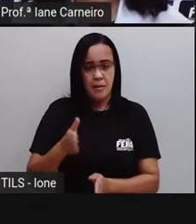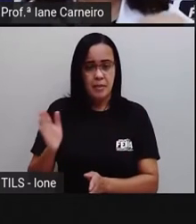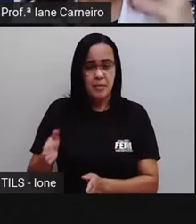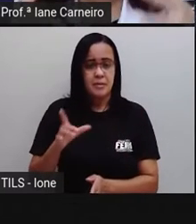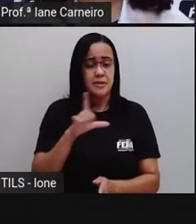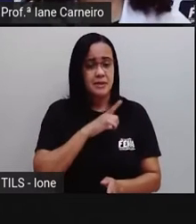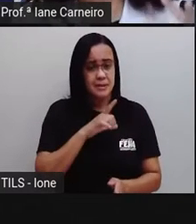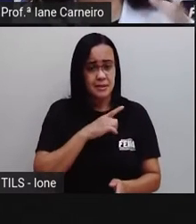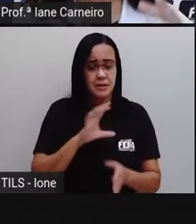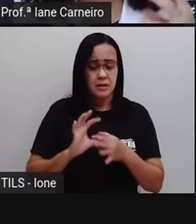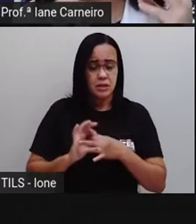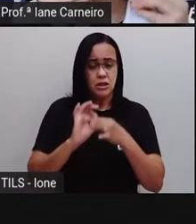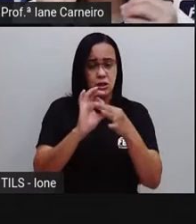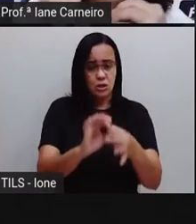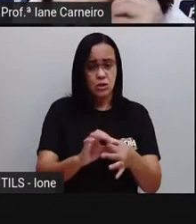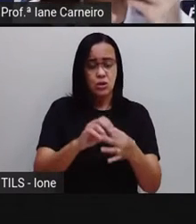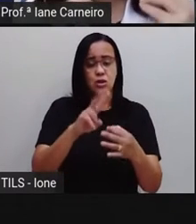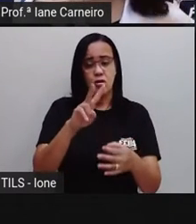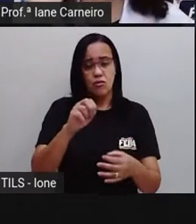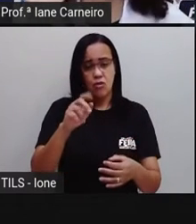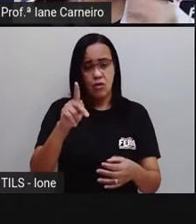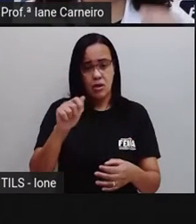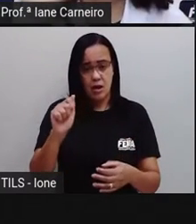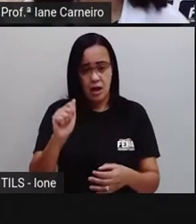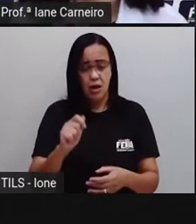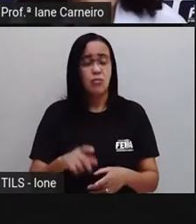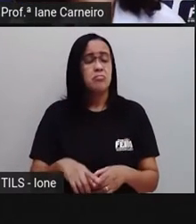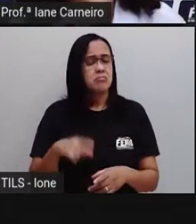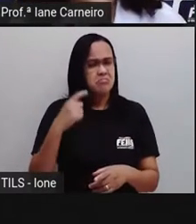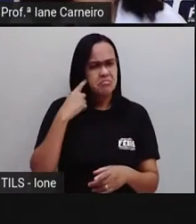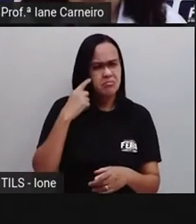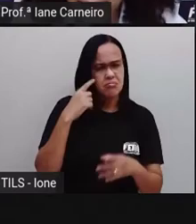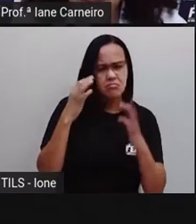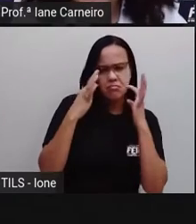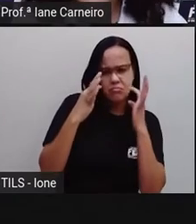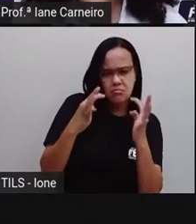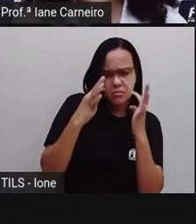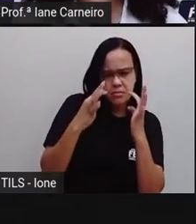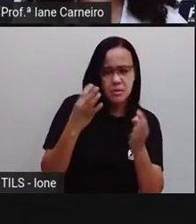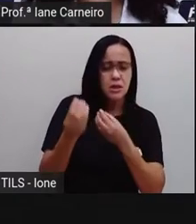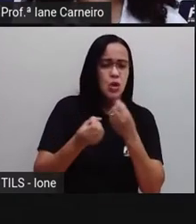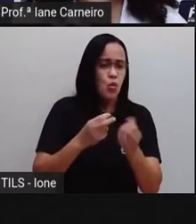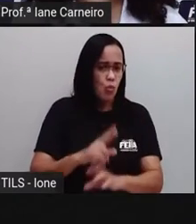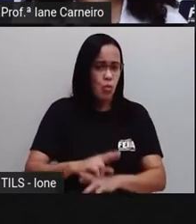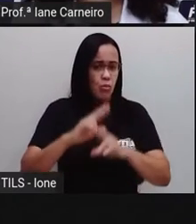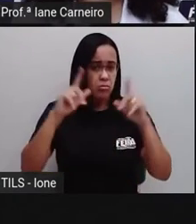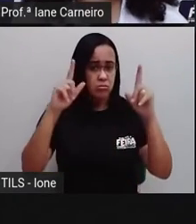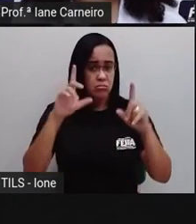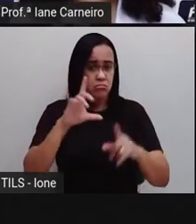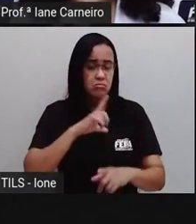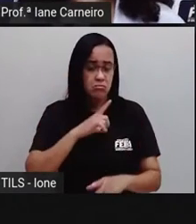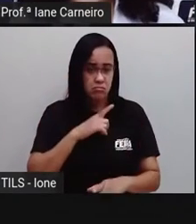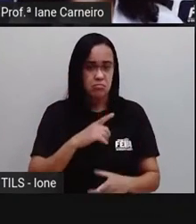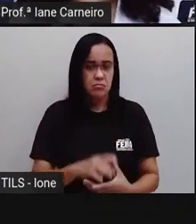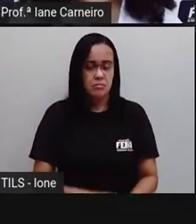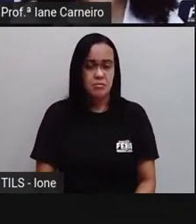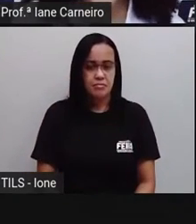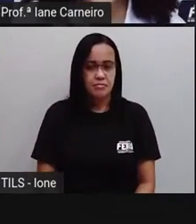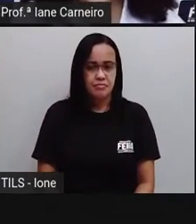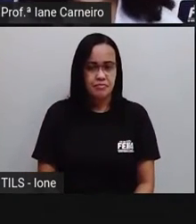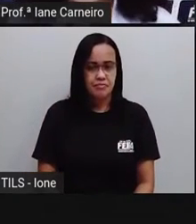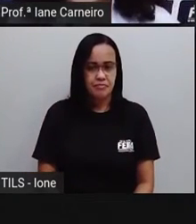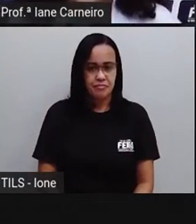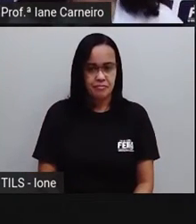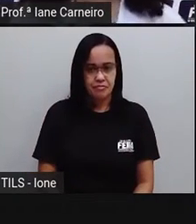cada uma das vogais, ela vai dar um som diferente, tá certo? Então aqui são as coisas, né?